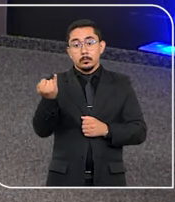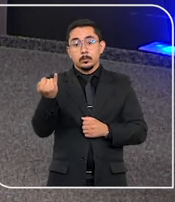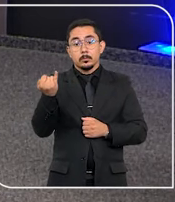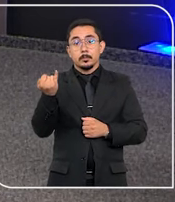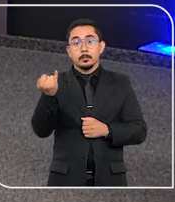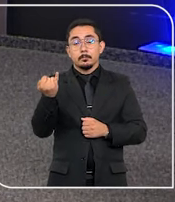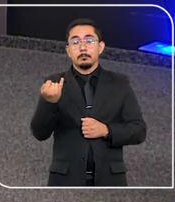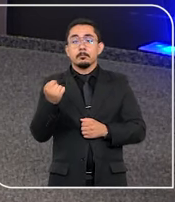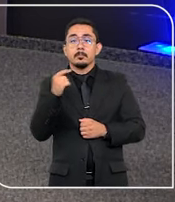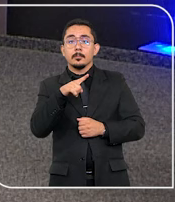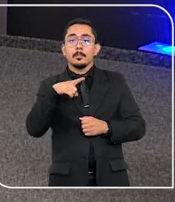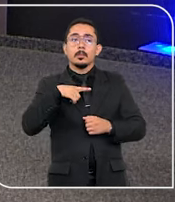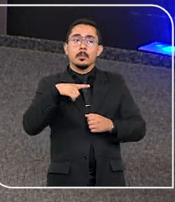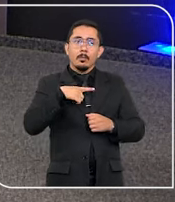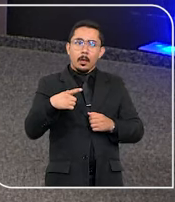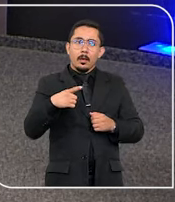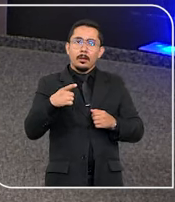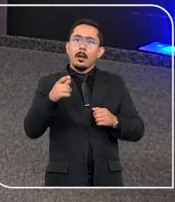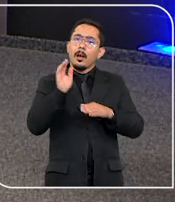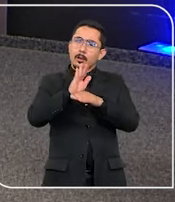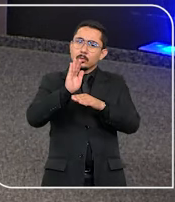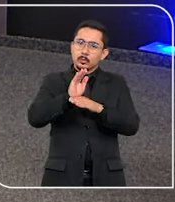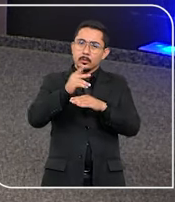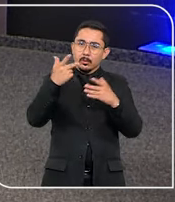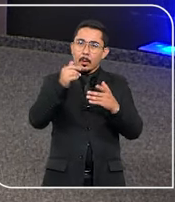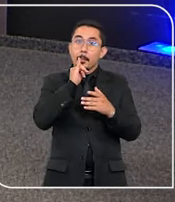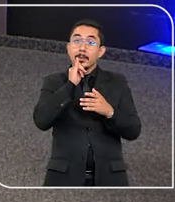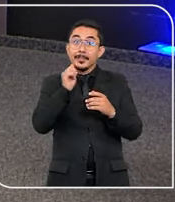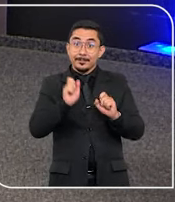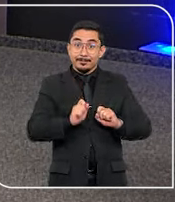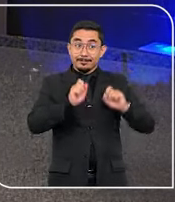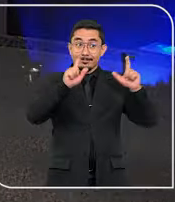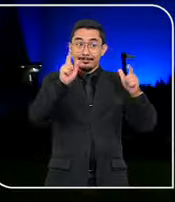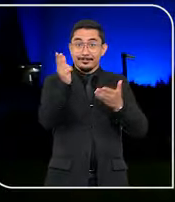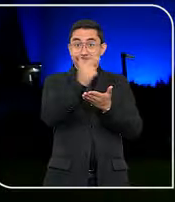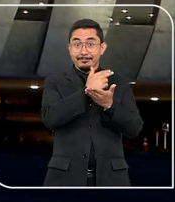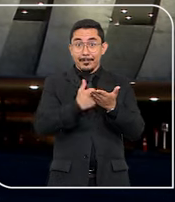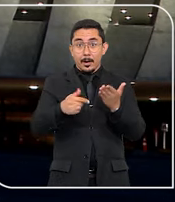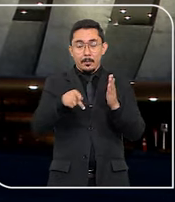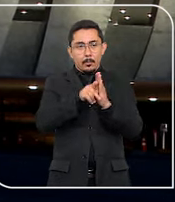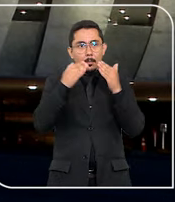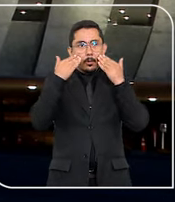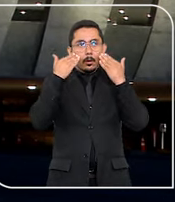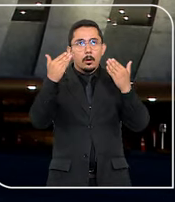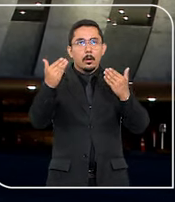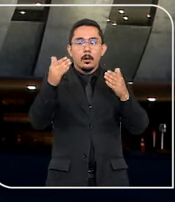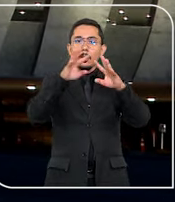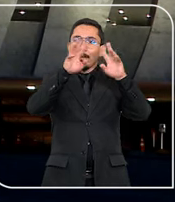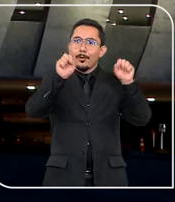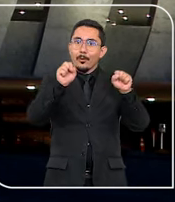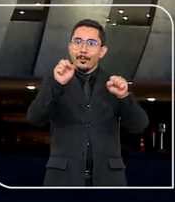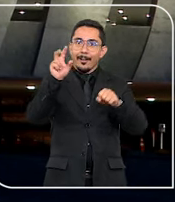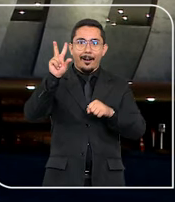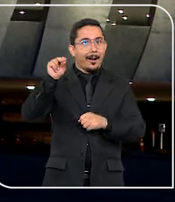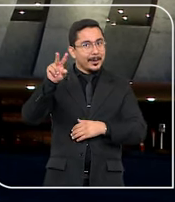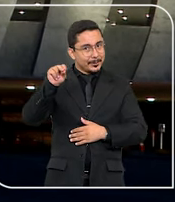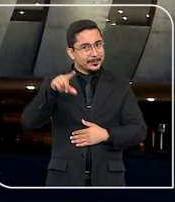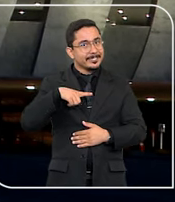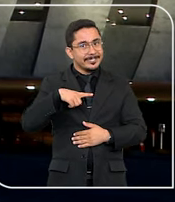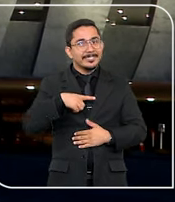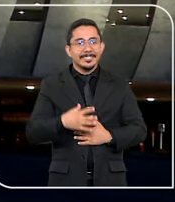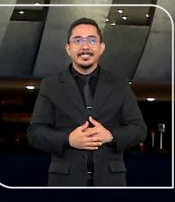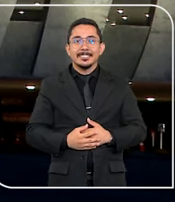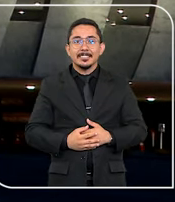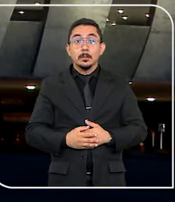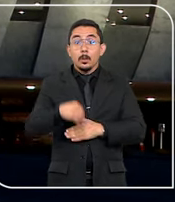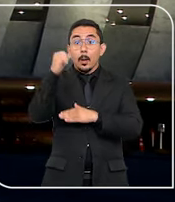Justiça participa dessa campanha, como você pode ver aqui nas imagens da fachada da corte, iluminada na cor azul.